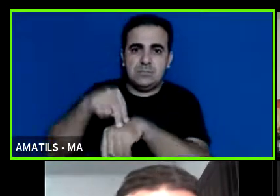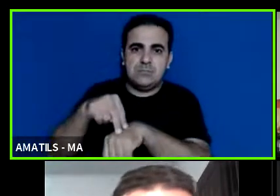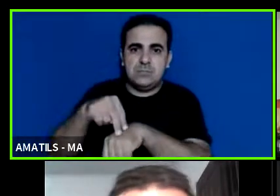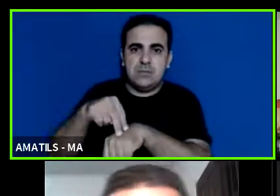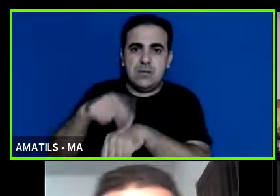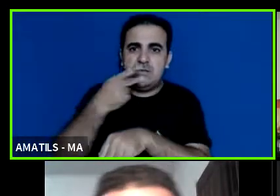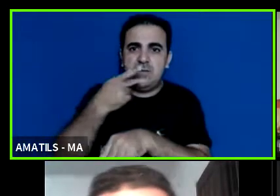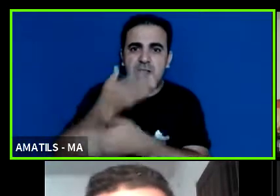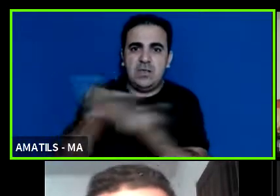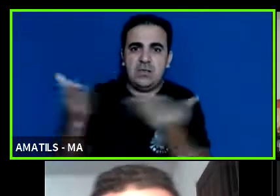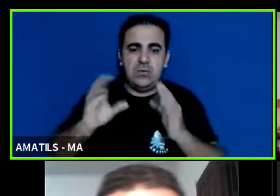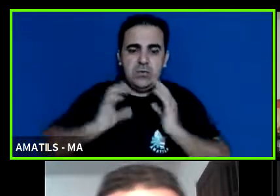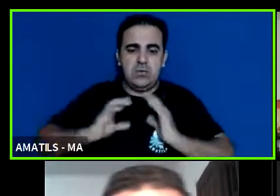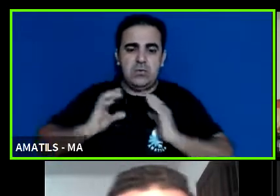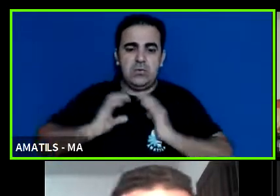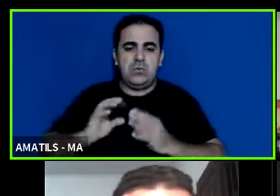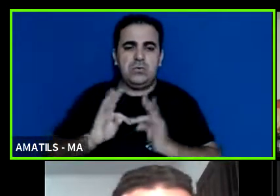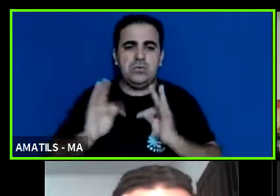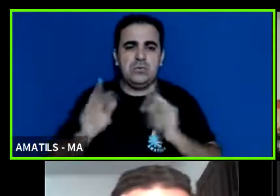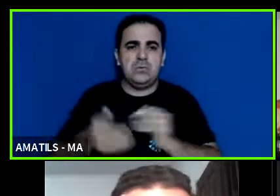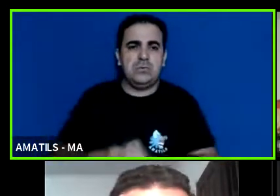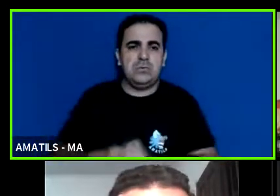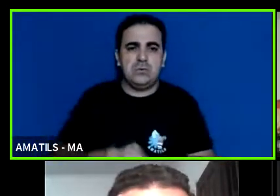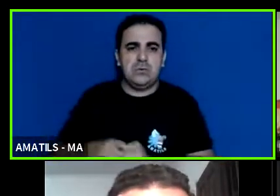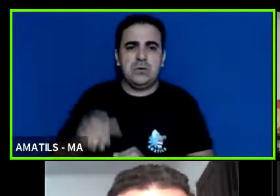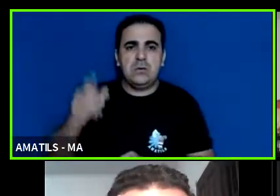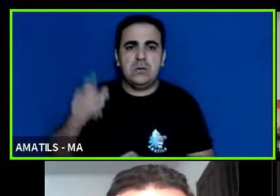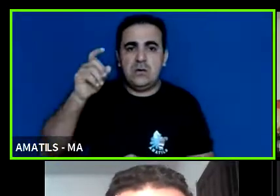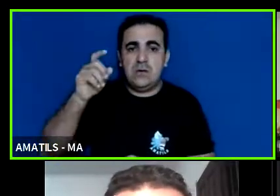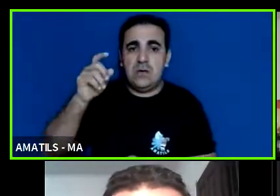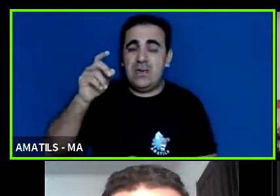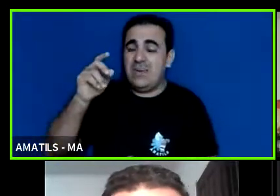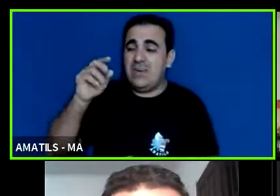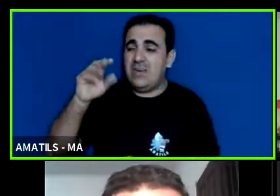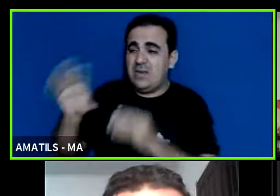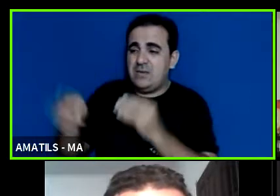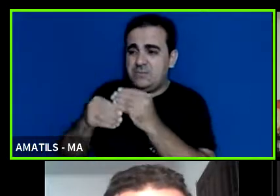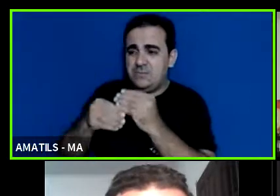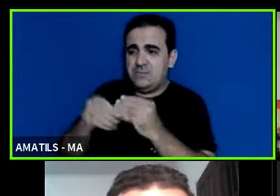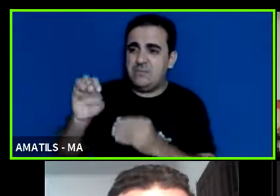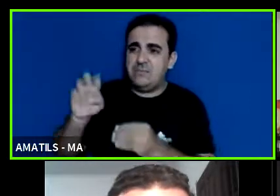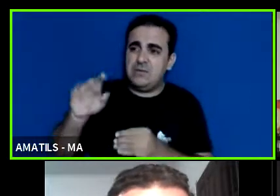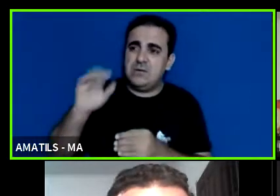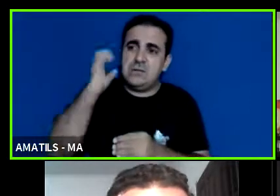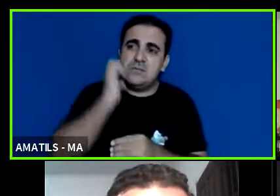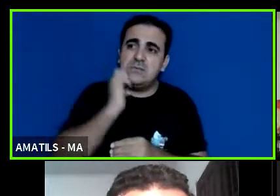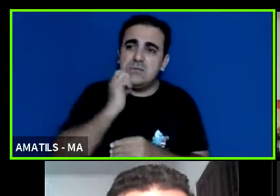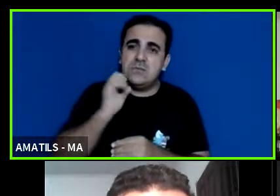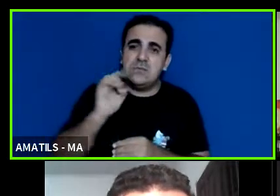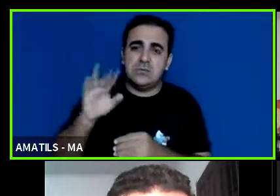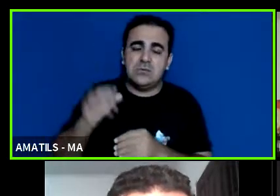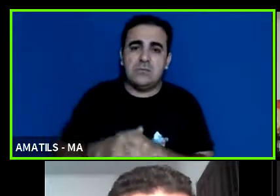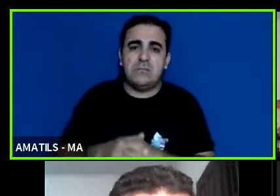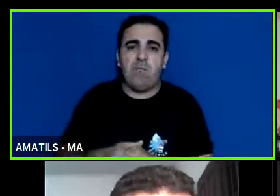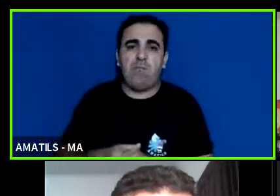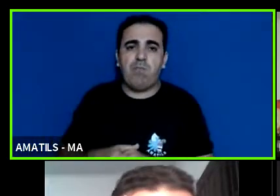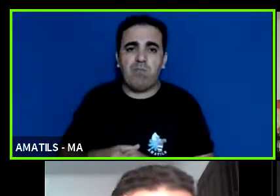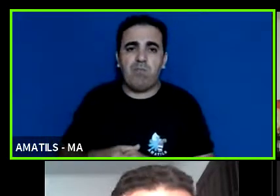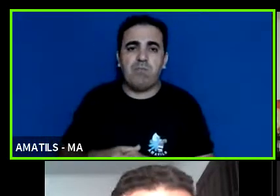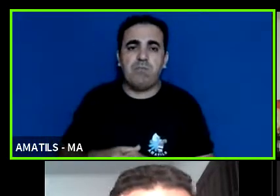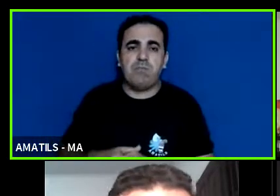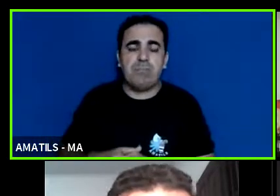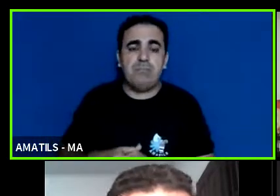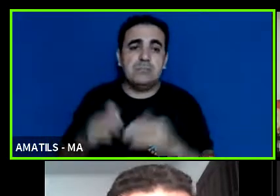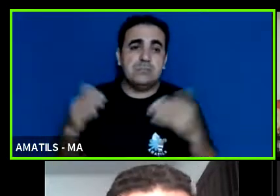coordenadores e as coordenadoras se me permite só fazer uma complementação eu não sei ah Marcelo Marcelo quando